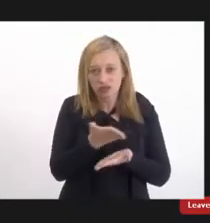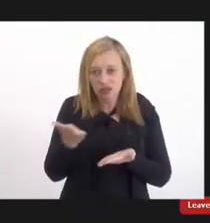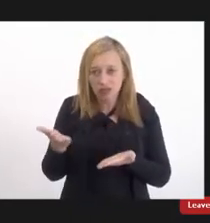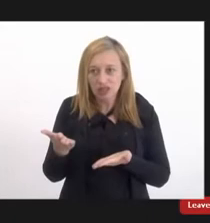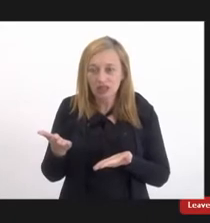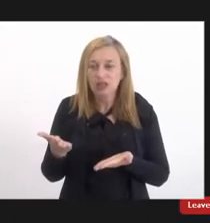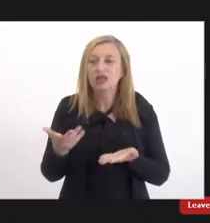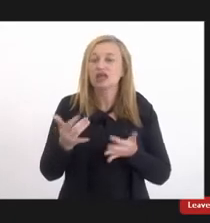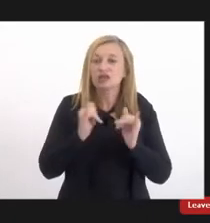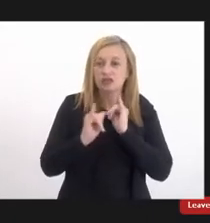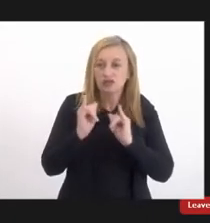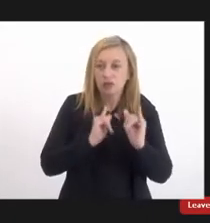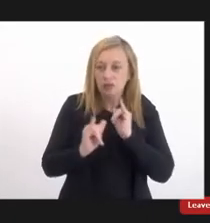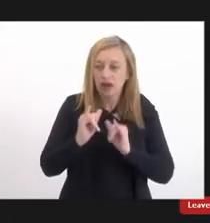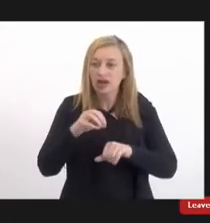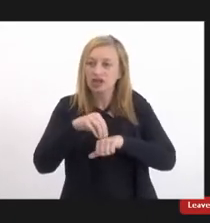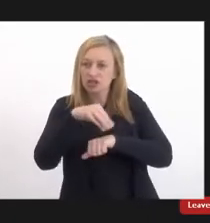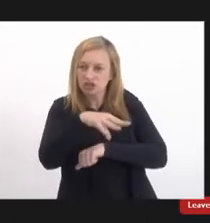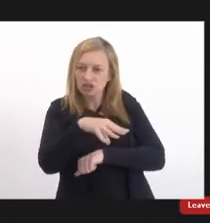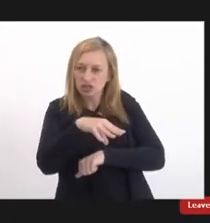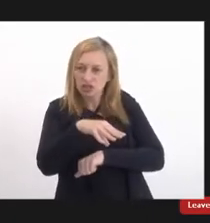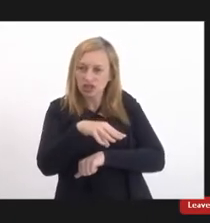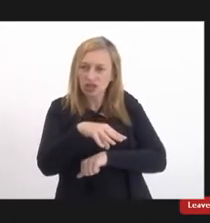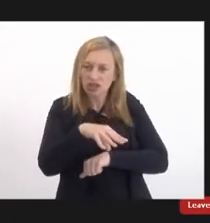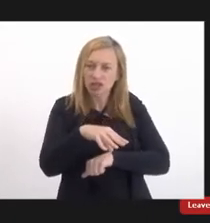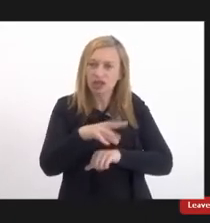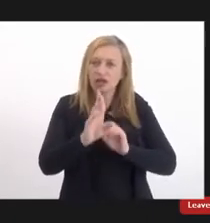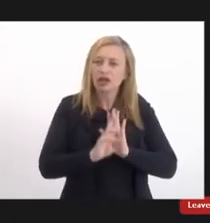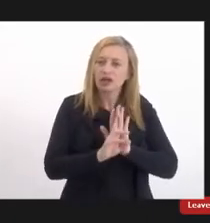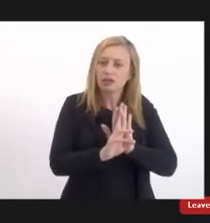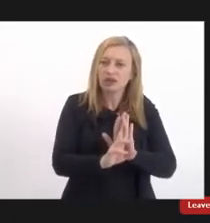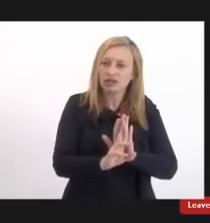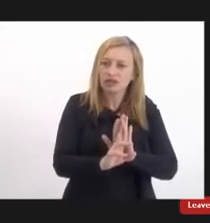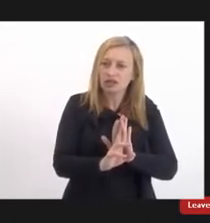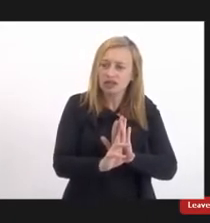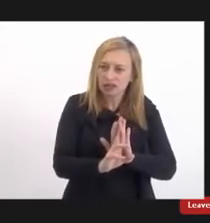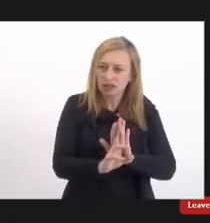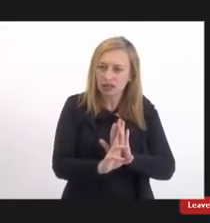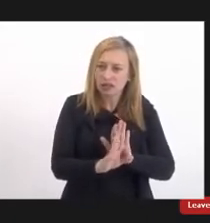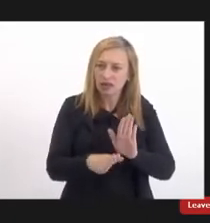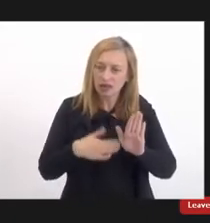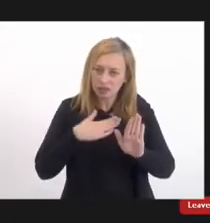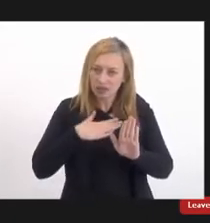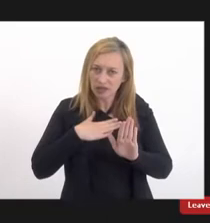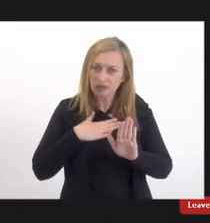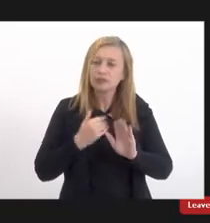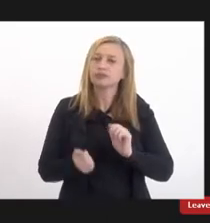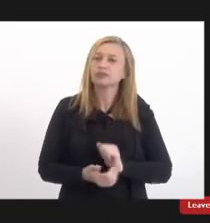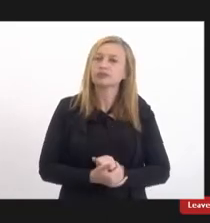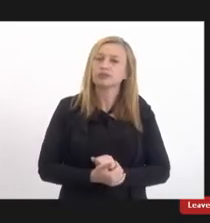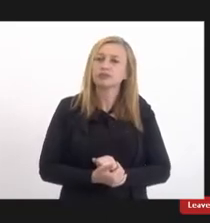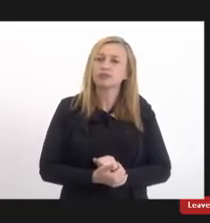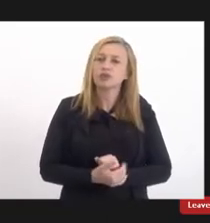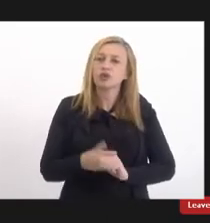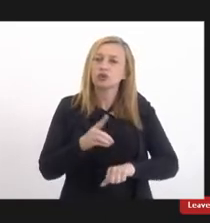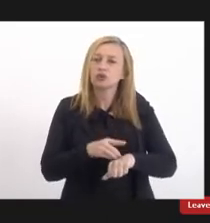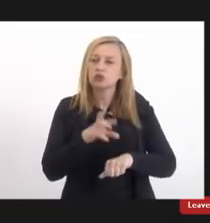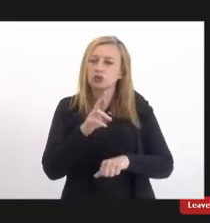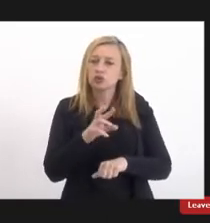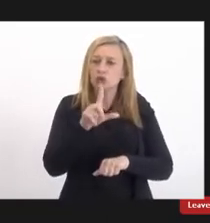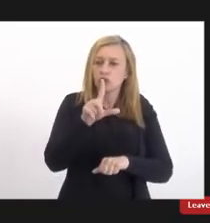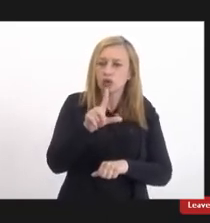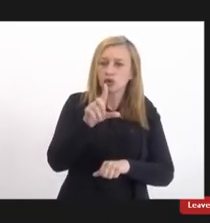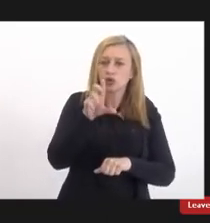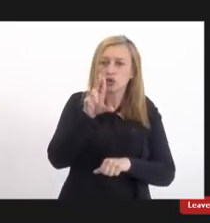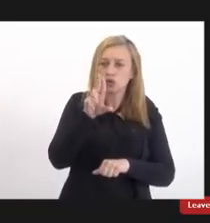informar que indiquei para representarmos representar-me o doutor Luiz